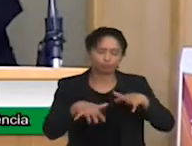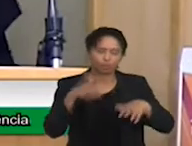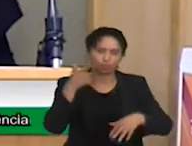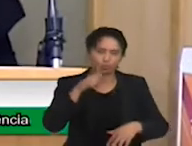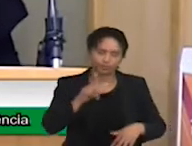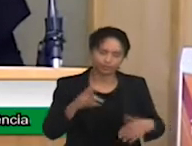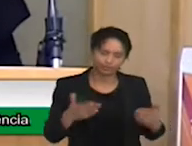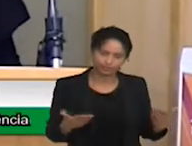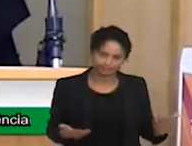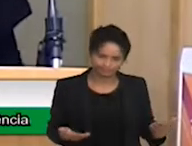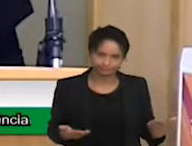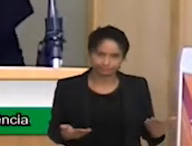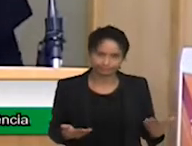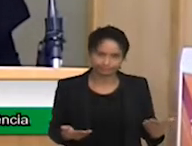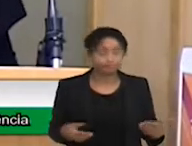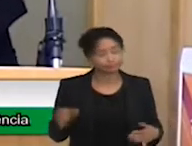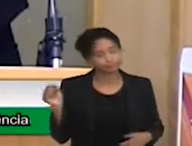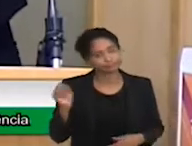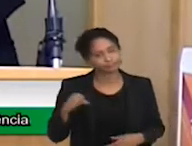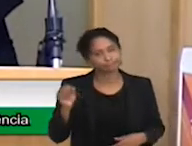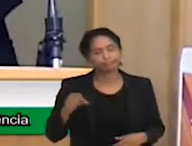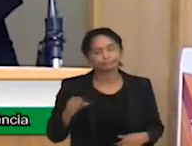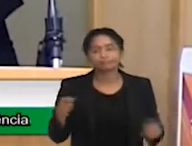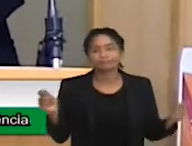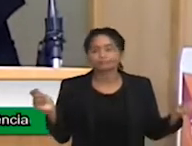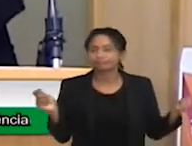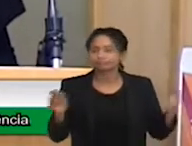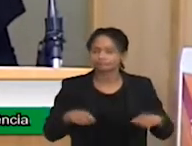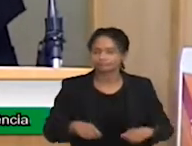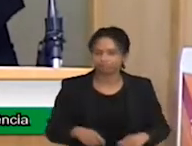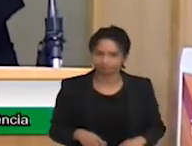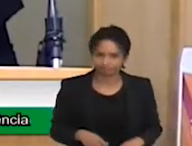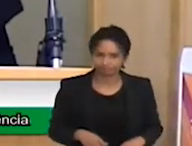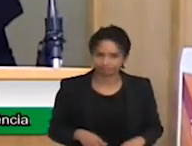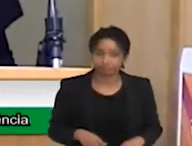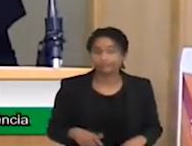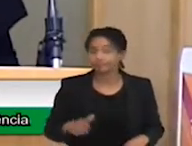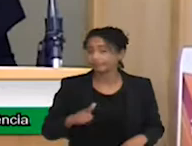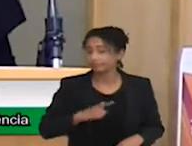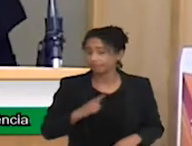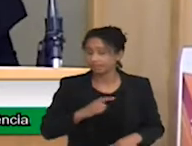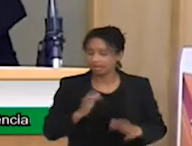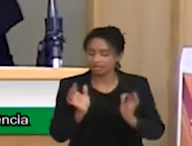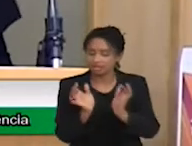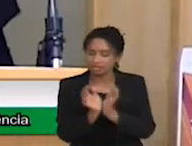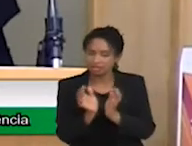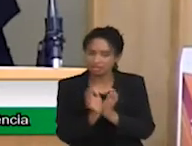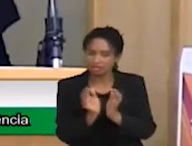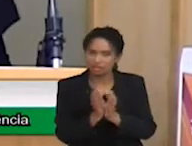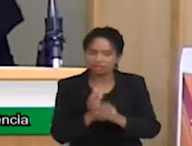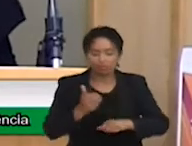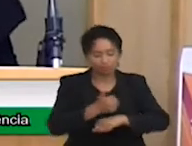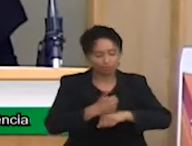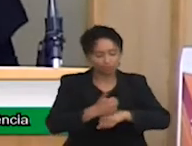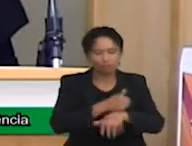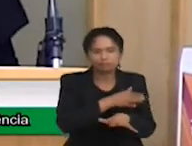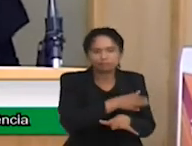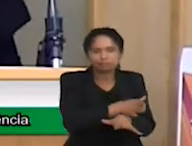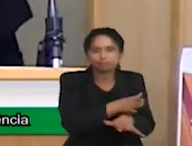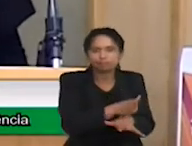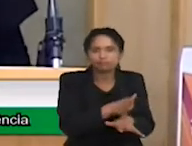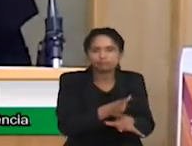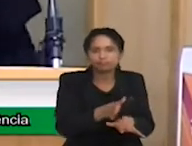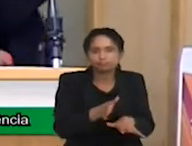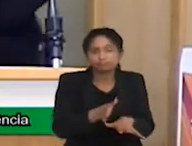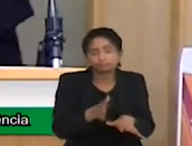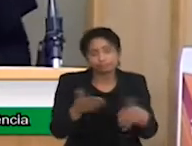a gente tem que ter. Aí sim, aí eu acho que chega na equipe multidisciplinar e eventualmente no neurologista que trabalha com reabilitação